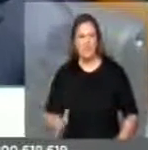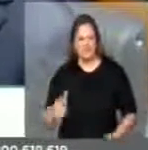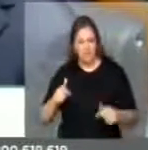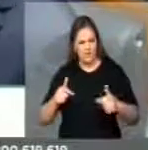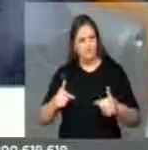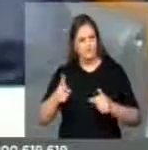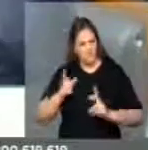Brasil melhor. Obrigado. Obrigado. Obrigado.